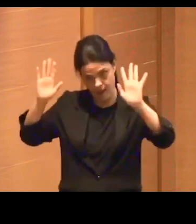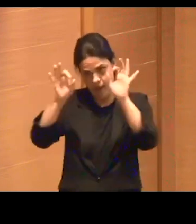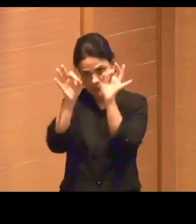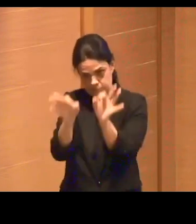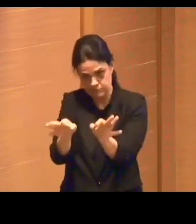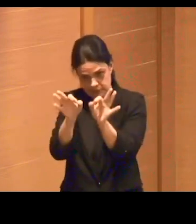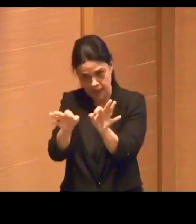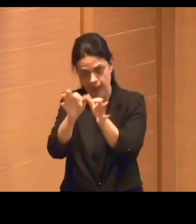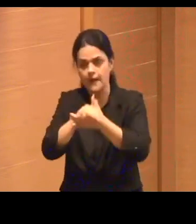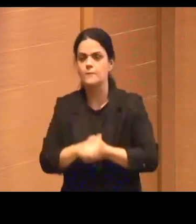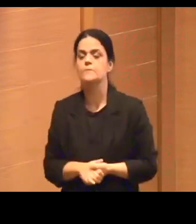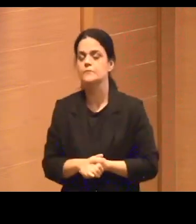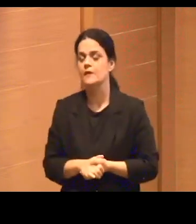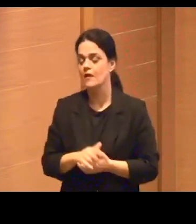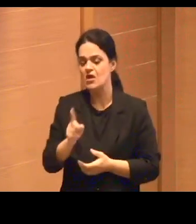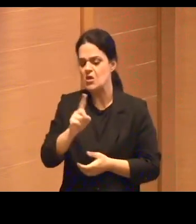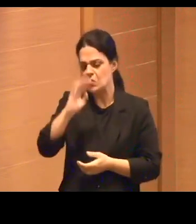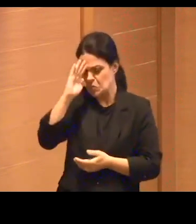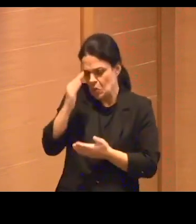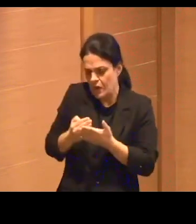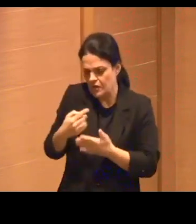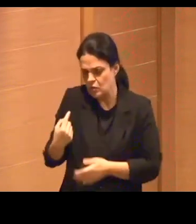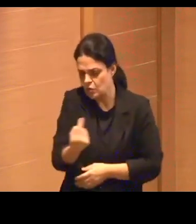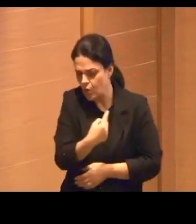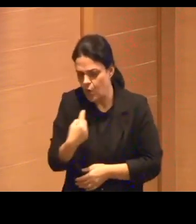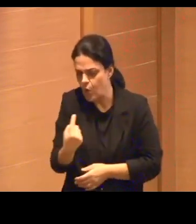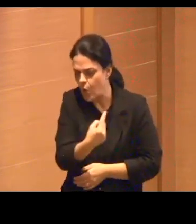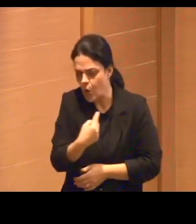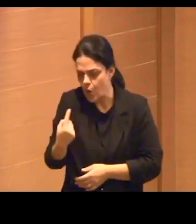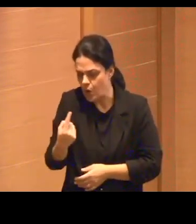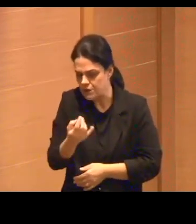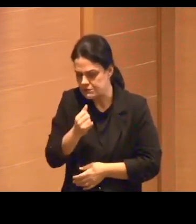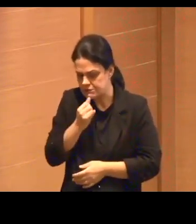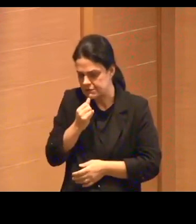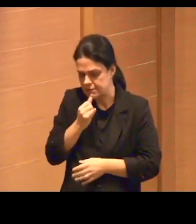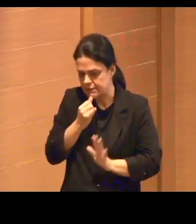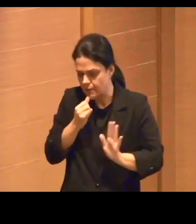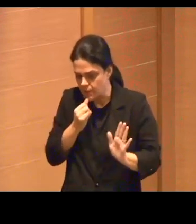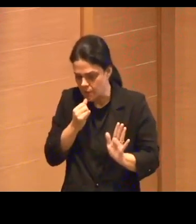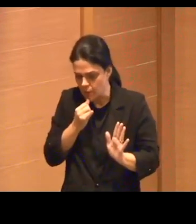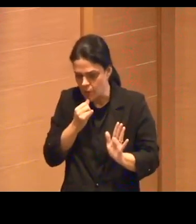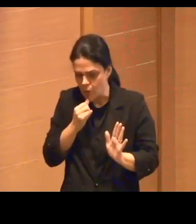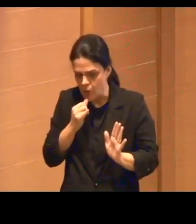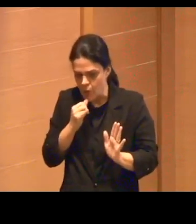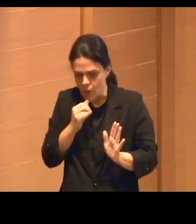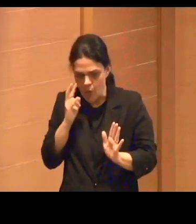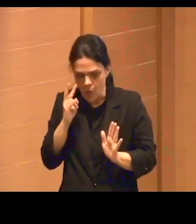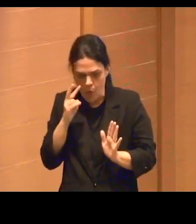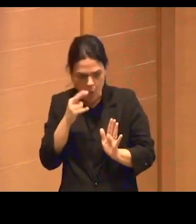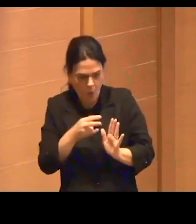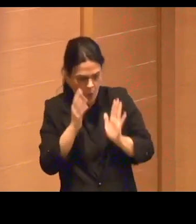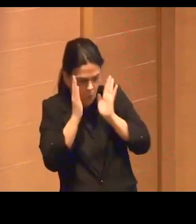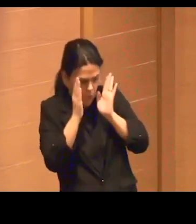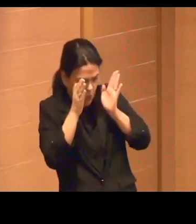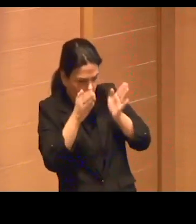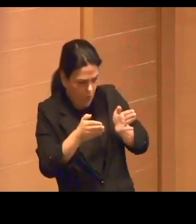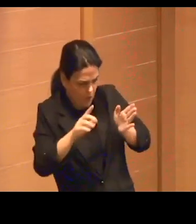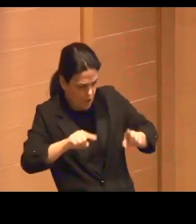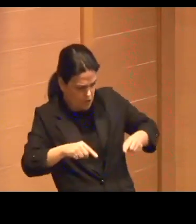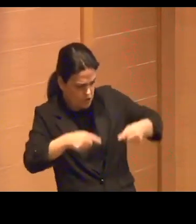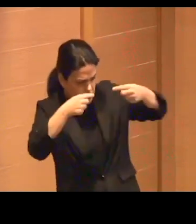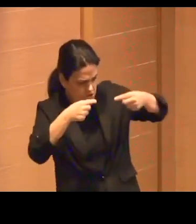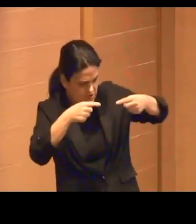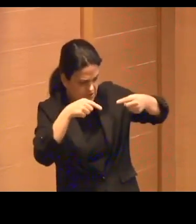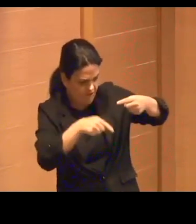de que eu não acredito que a gente possa olhar para as questões mais concretas dos nossos desafios